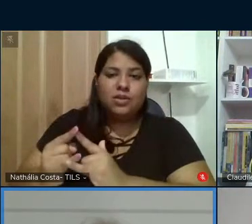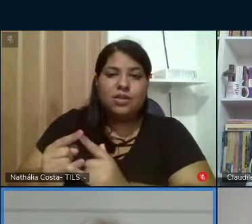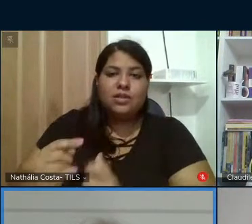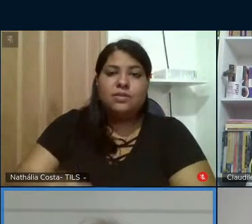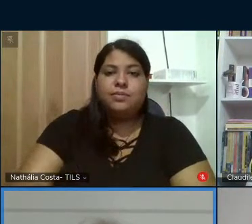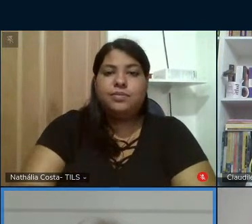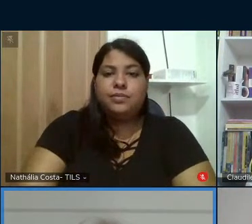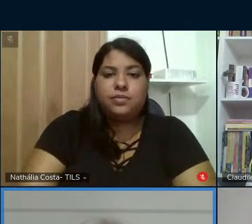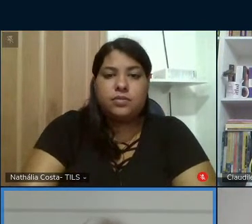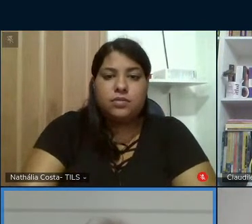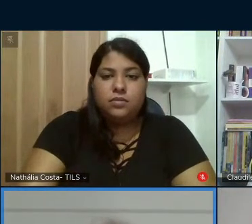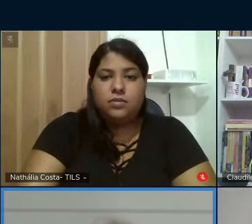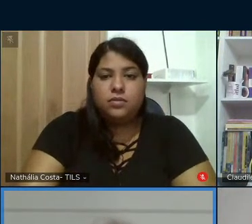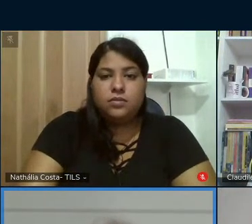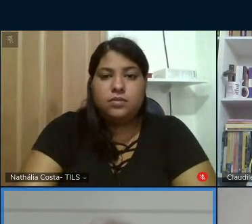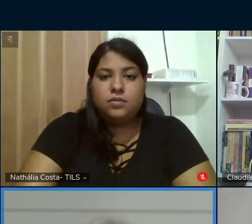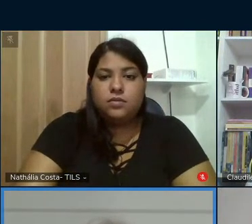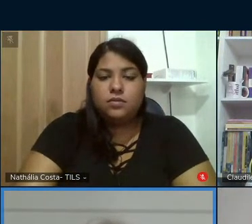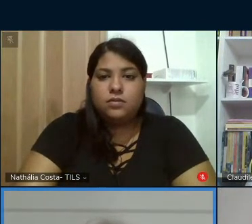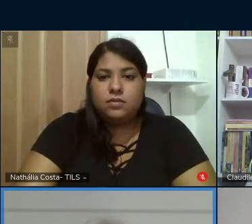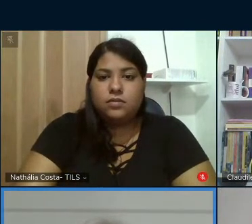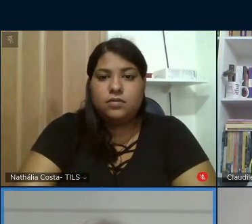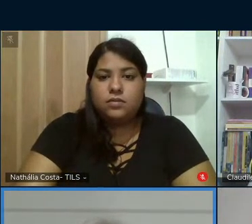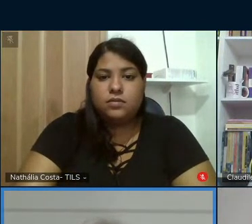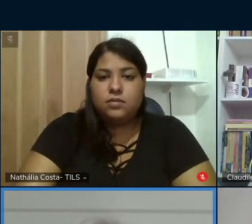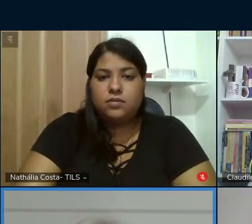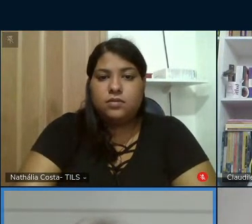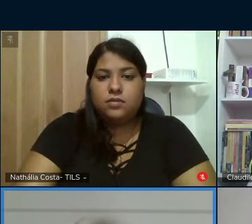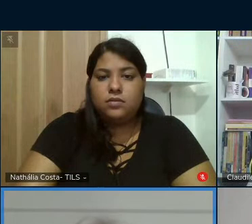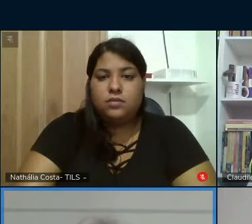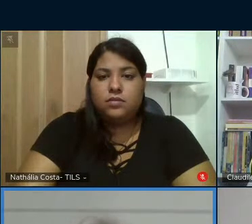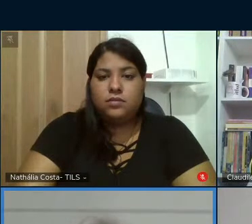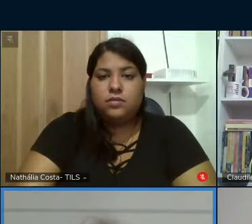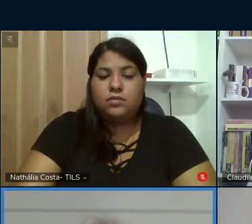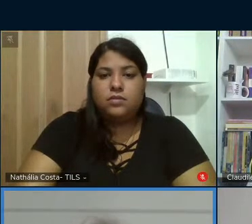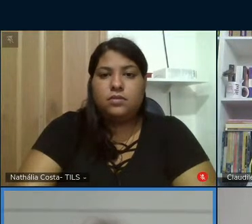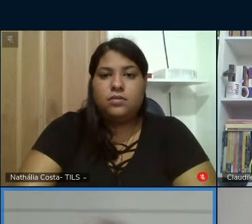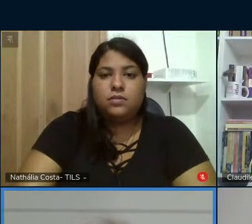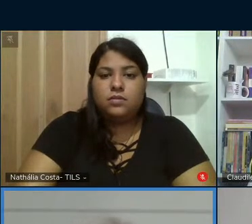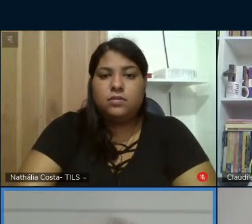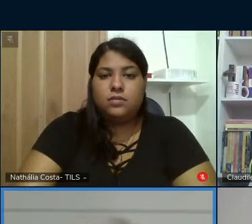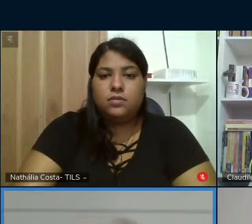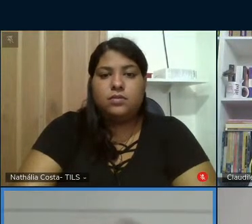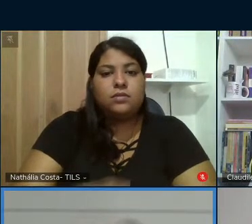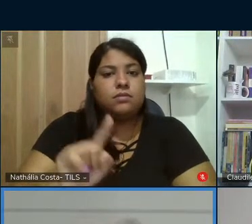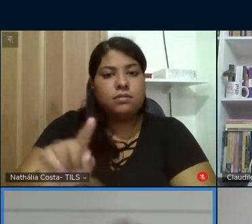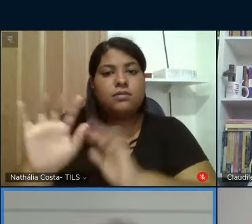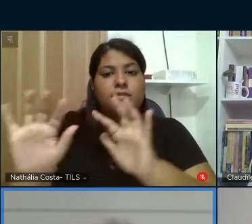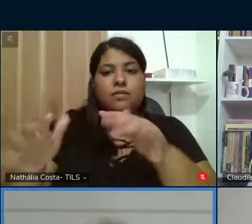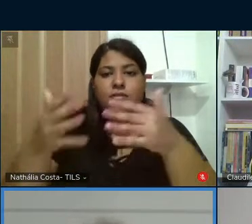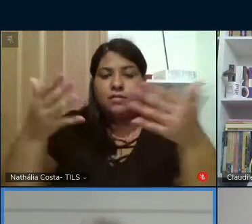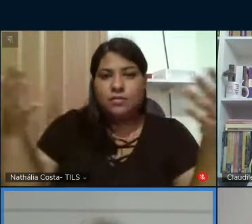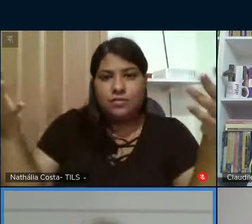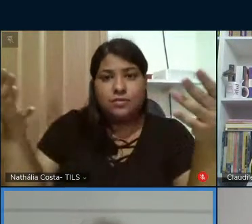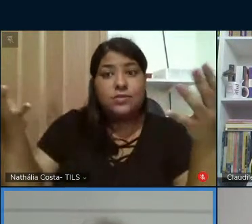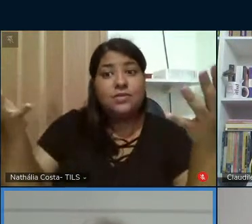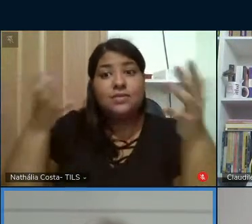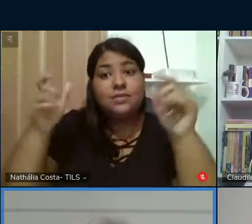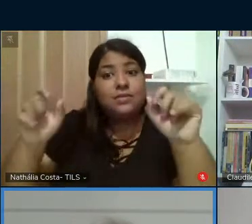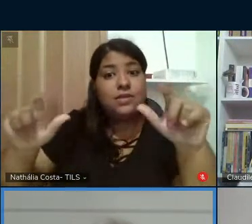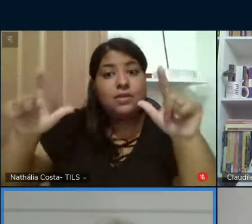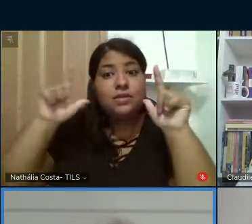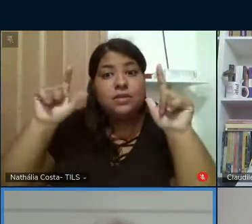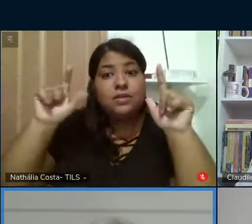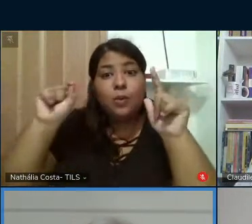apoiaram a realização deste evento né inclusive queria destacar aqui